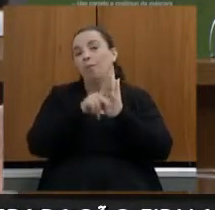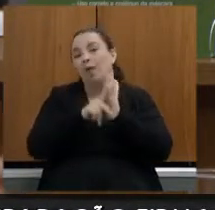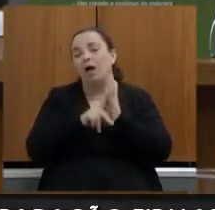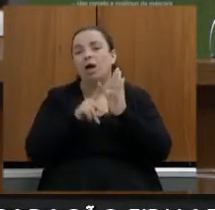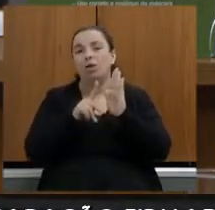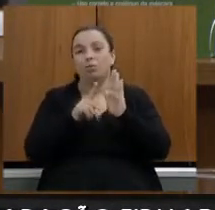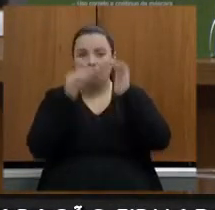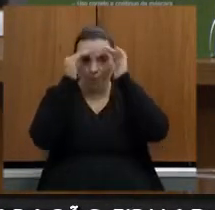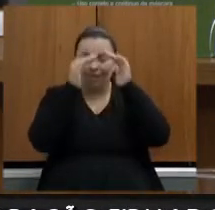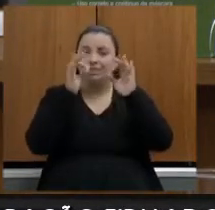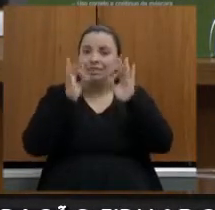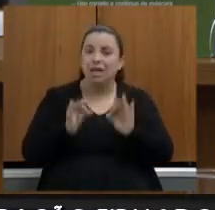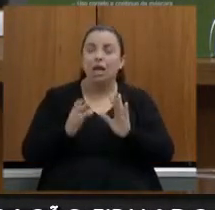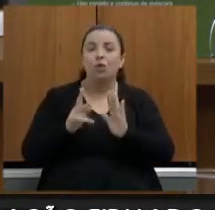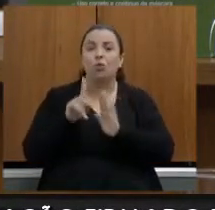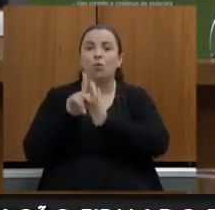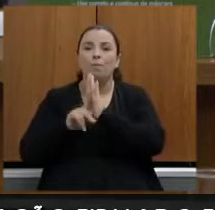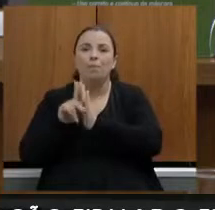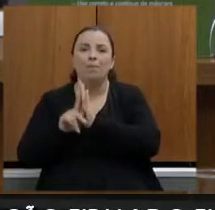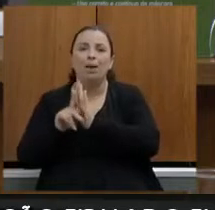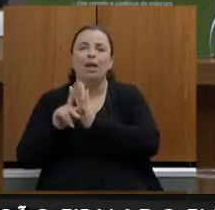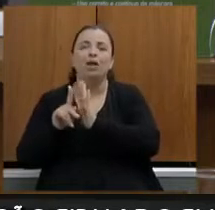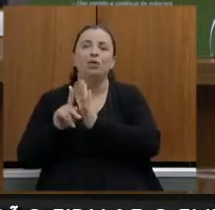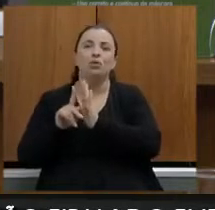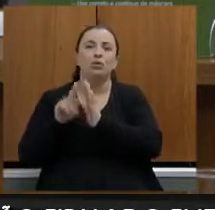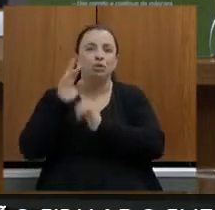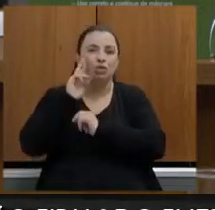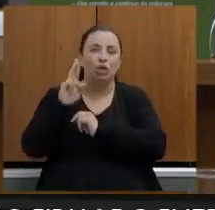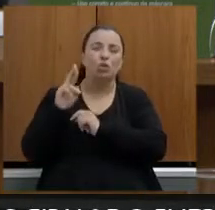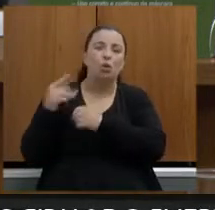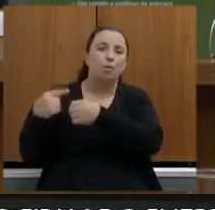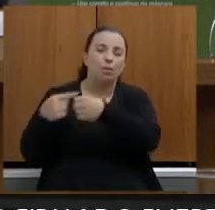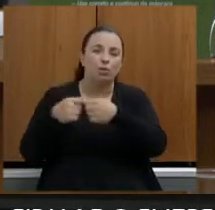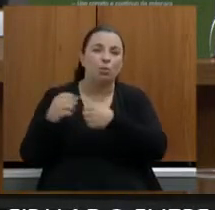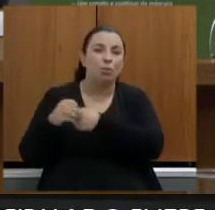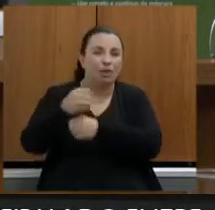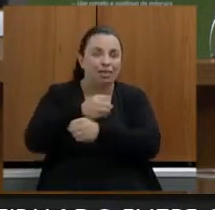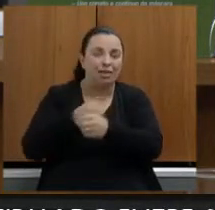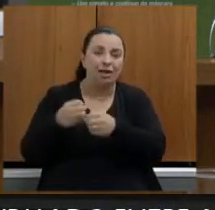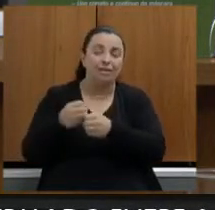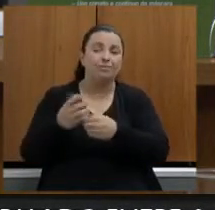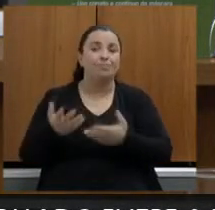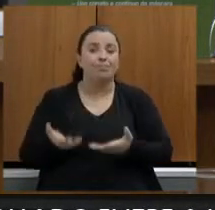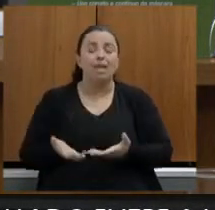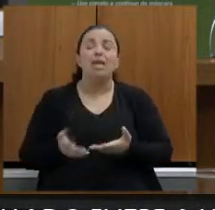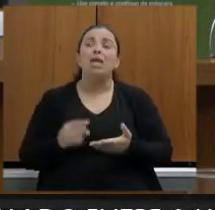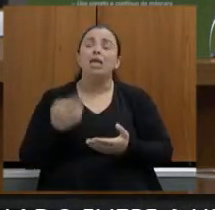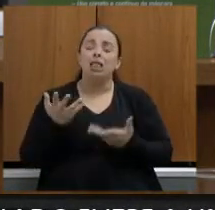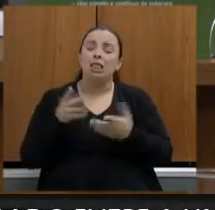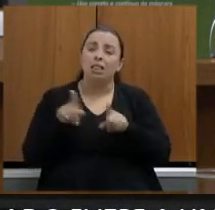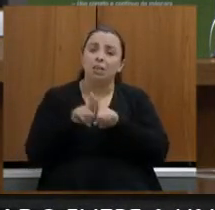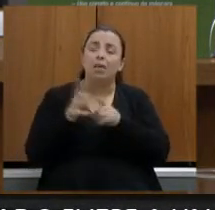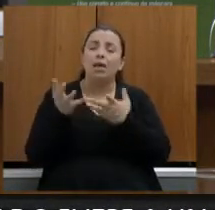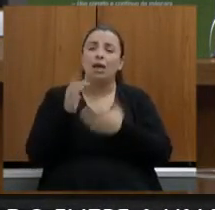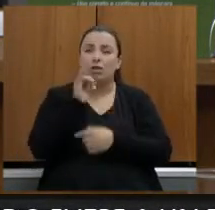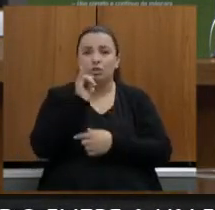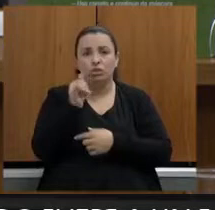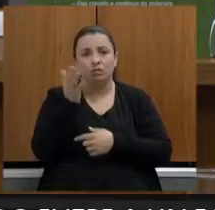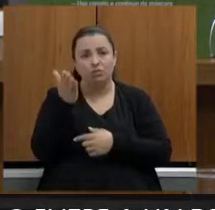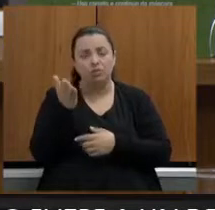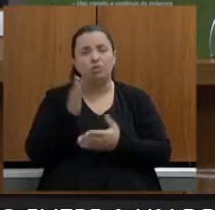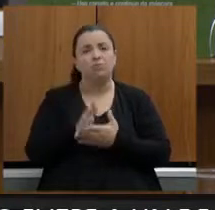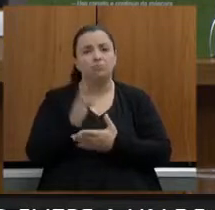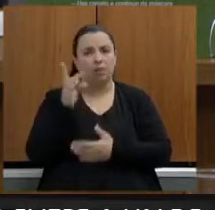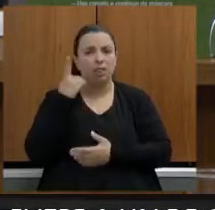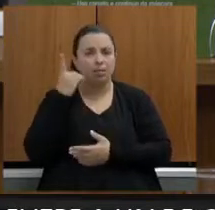metropolitano que está em discussão e para dizer para a vossa excelência e para os deputados que nós